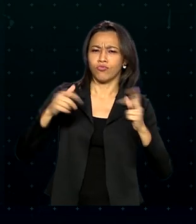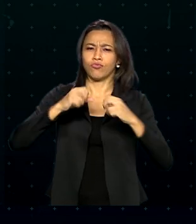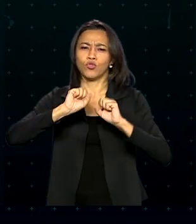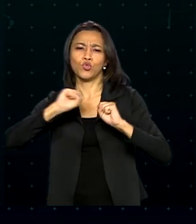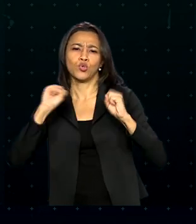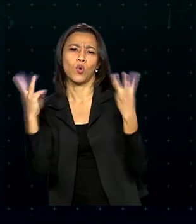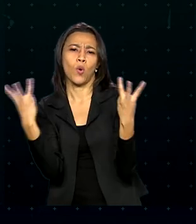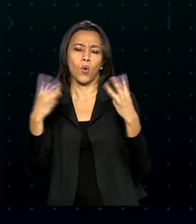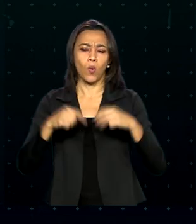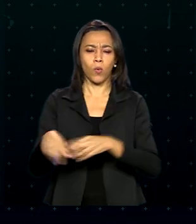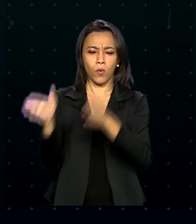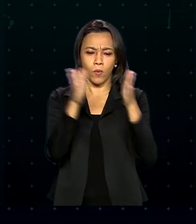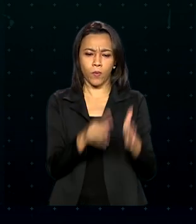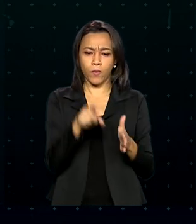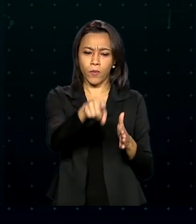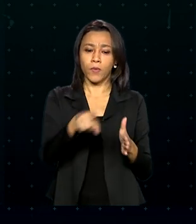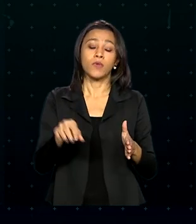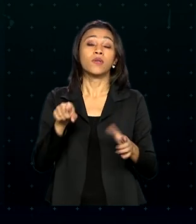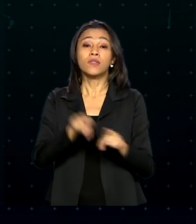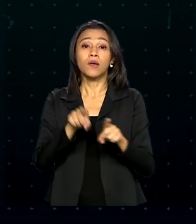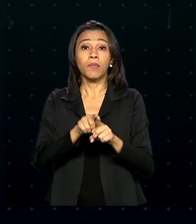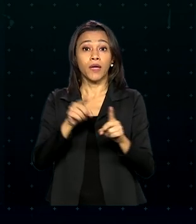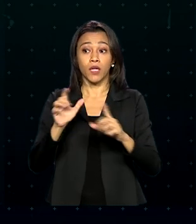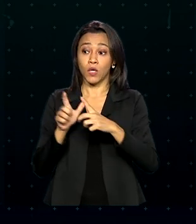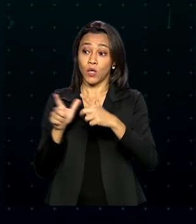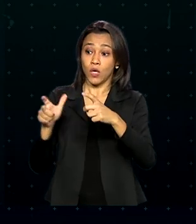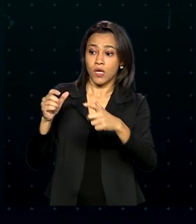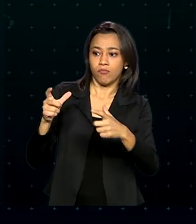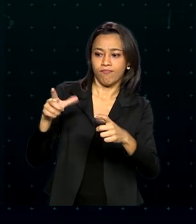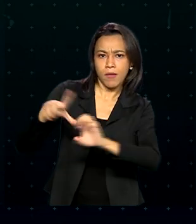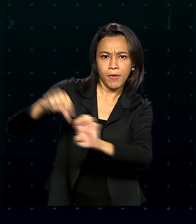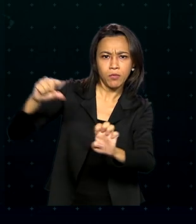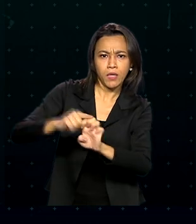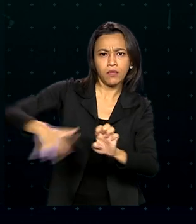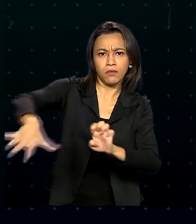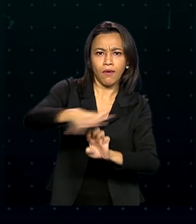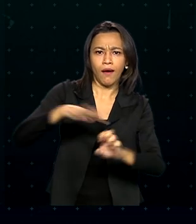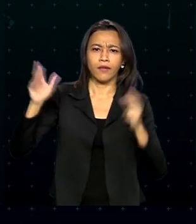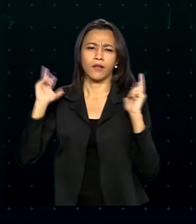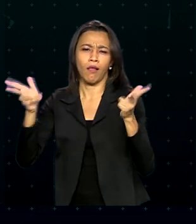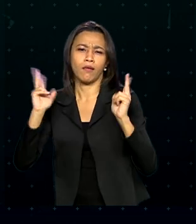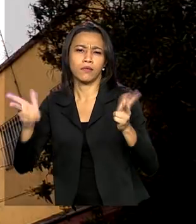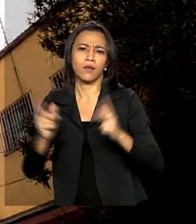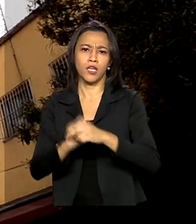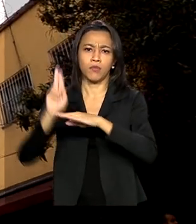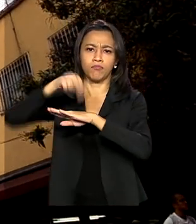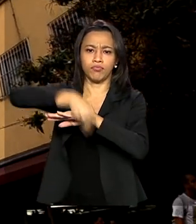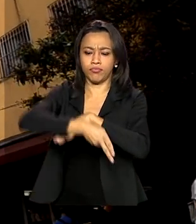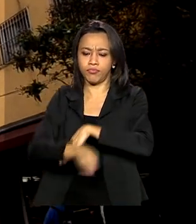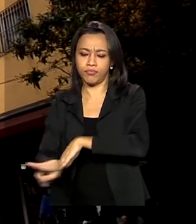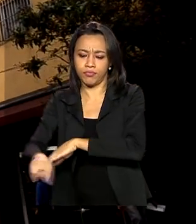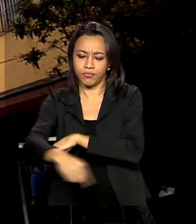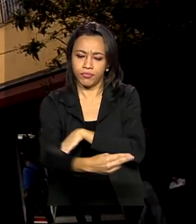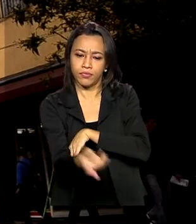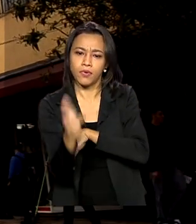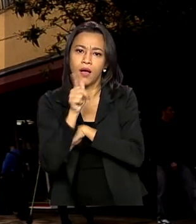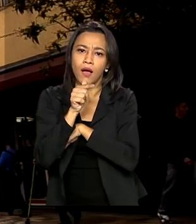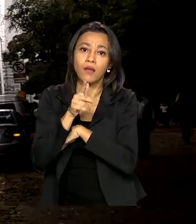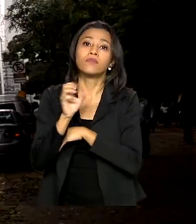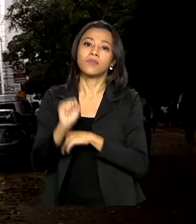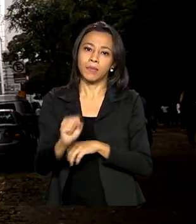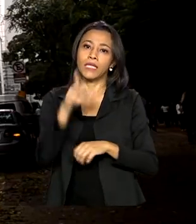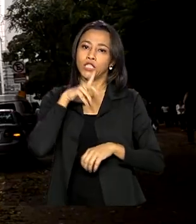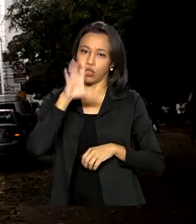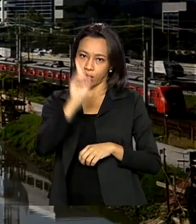de convenções, empreendimentos de entretenimento e lazer e parques aquáticos. A expectativa é que